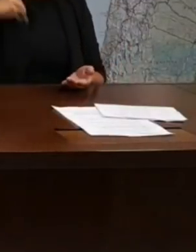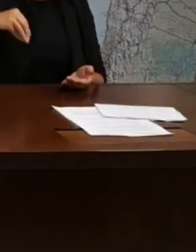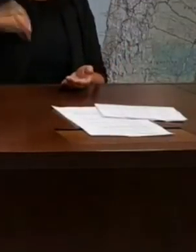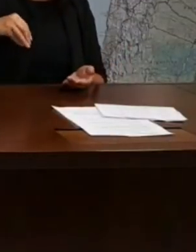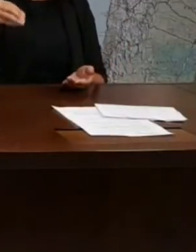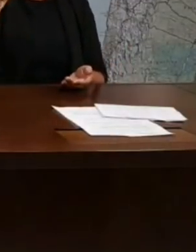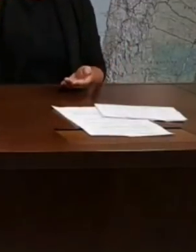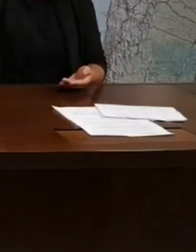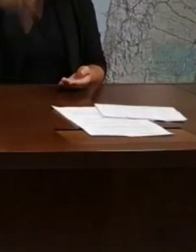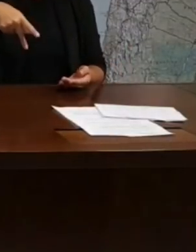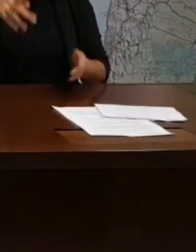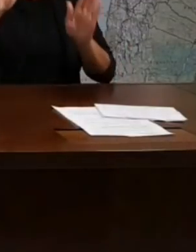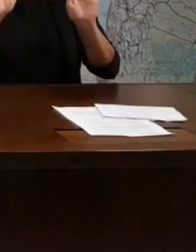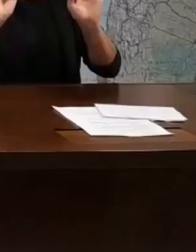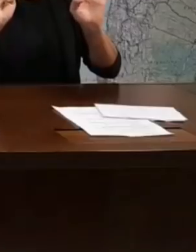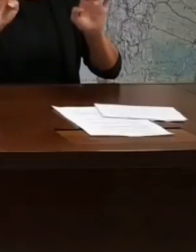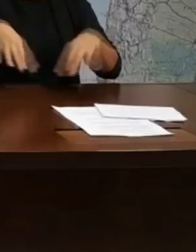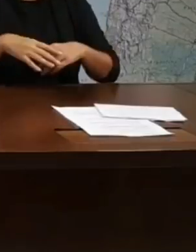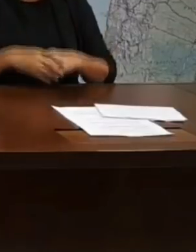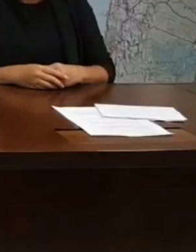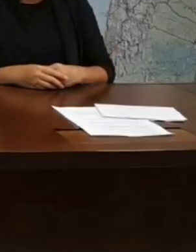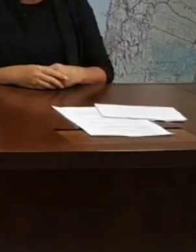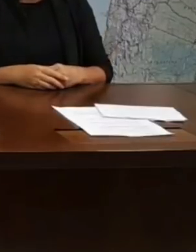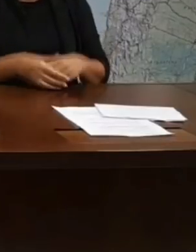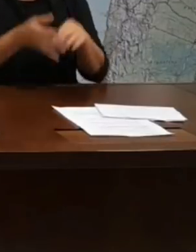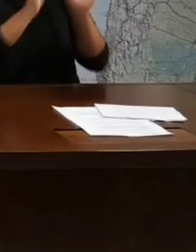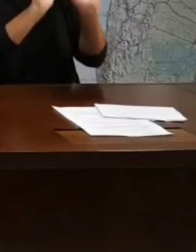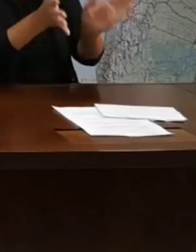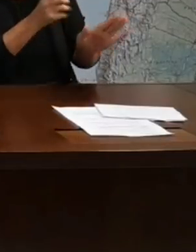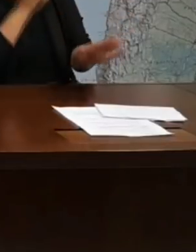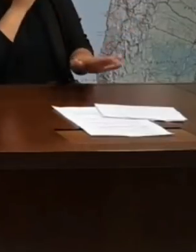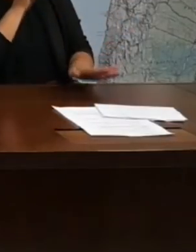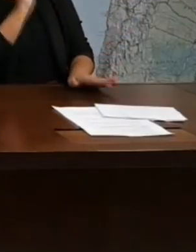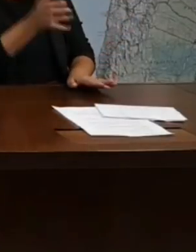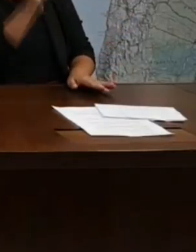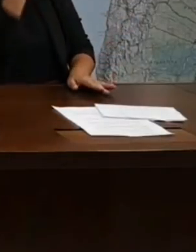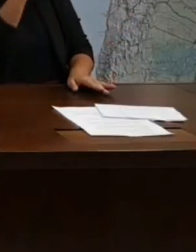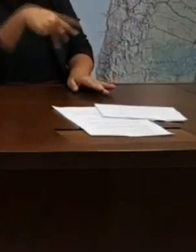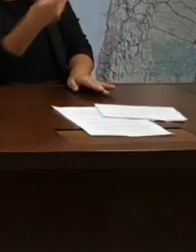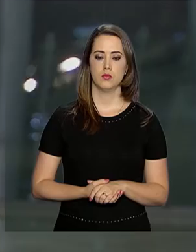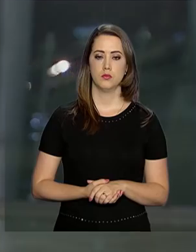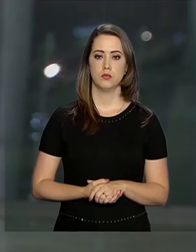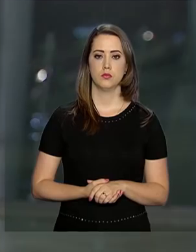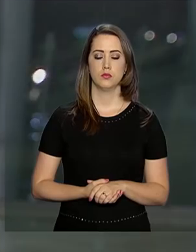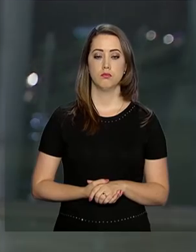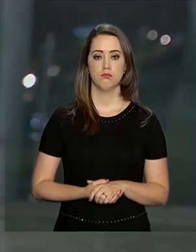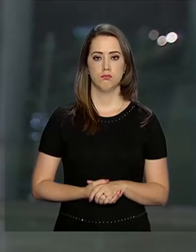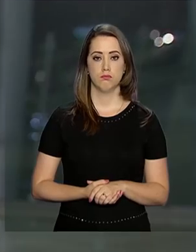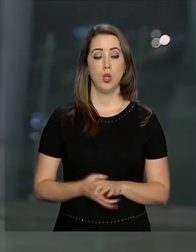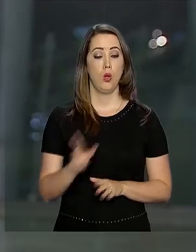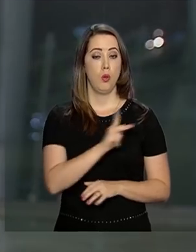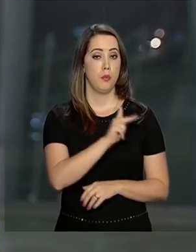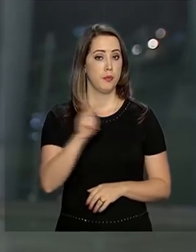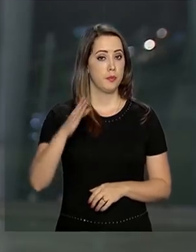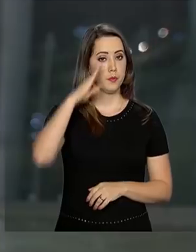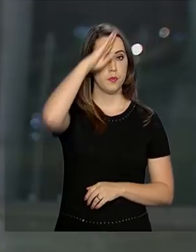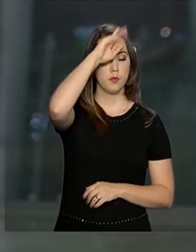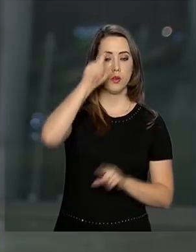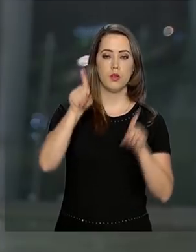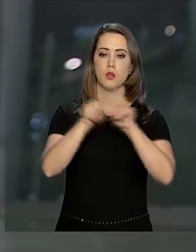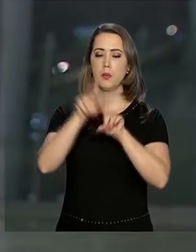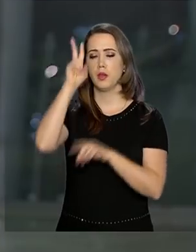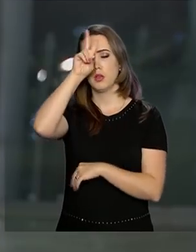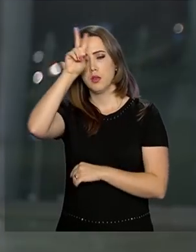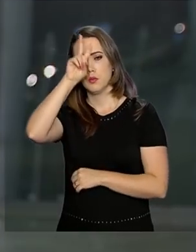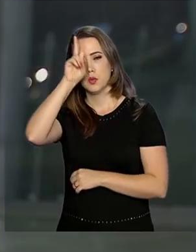aposentadorias. E bem como os já aposentados também vão continuar recebendo. O presidente Bolsonaro também